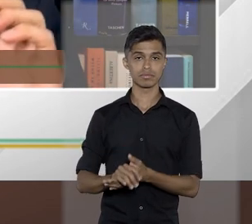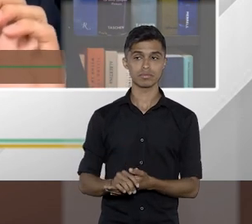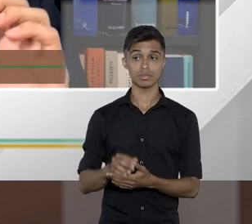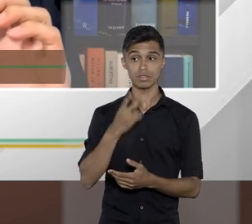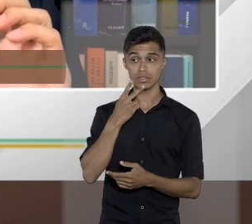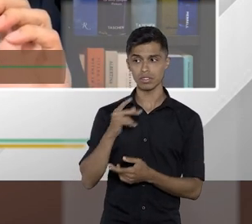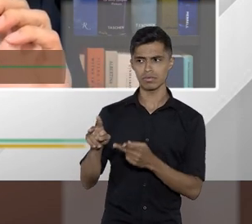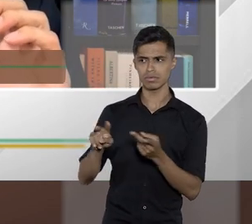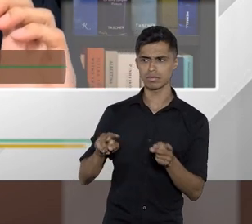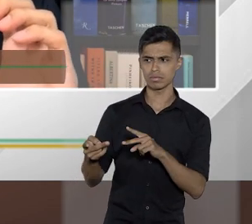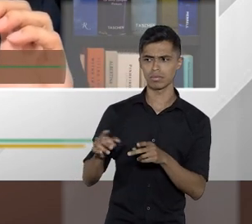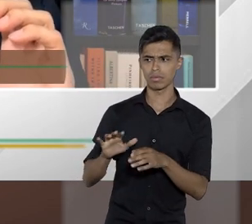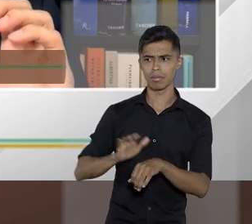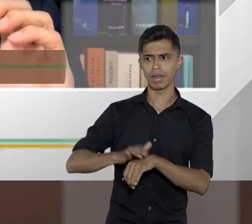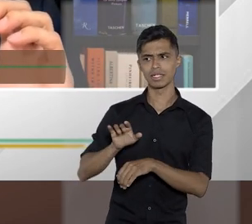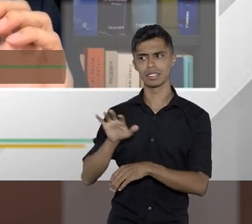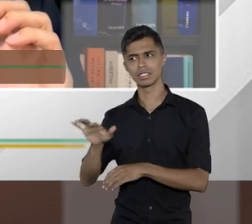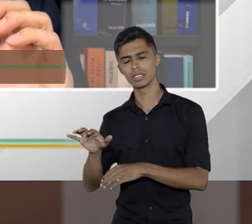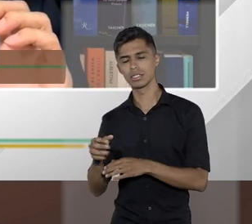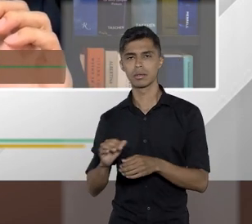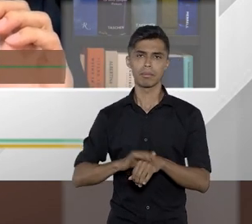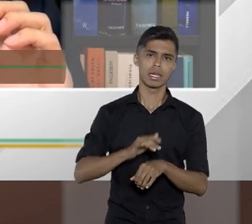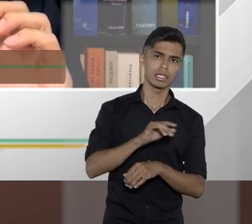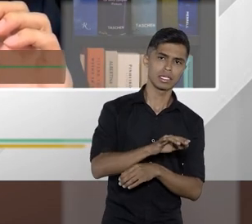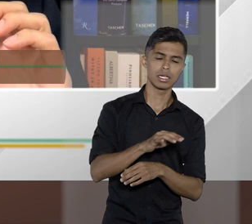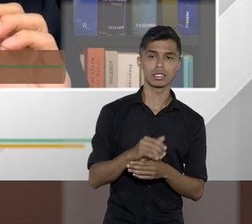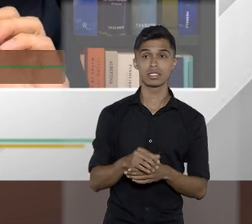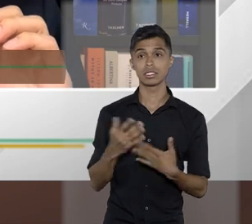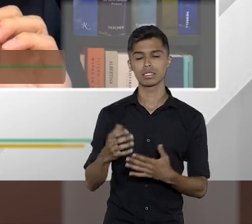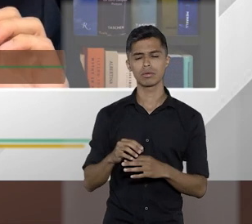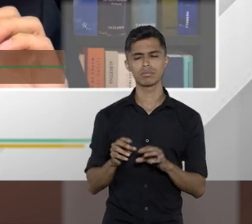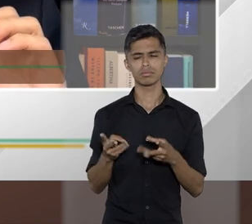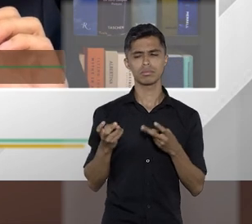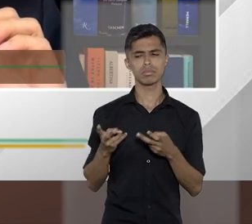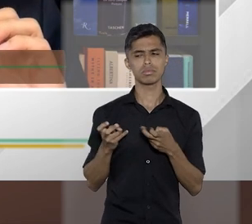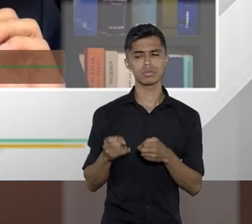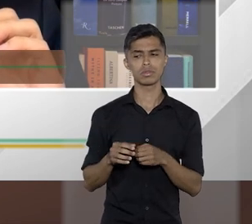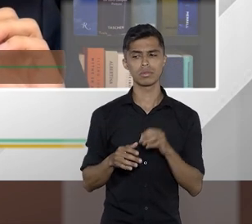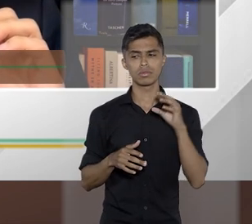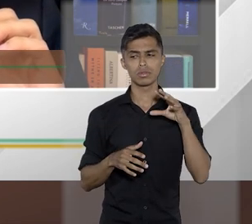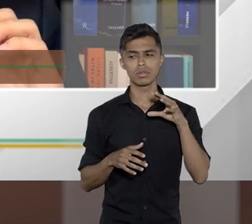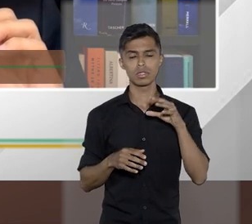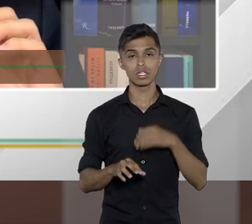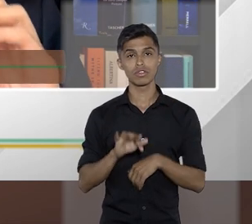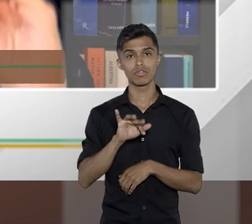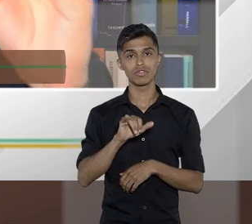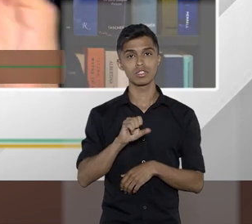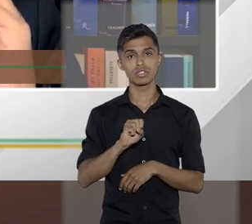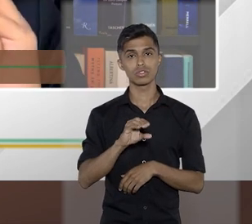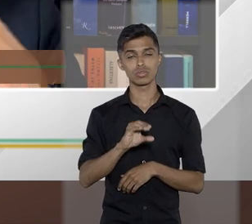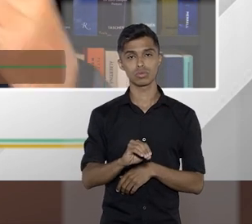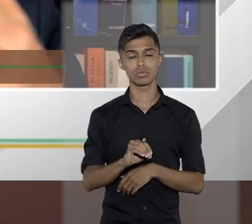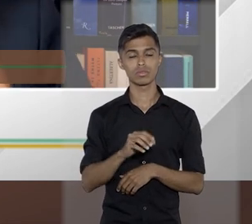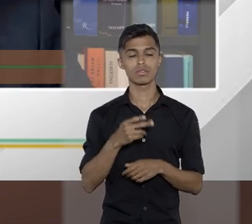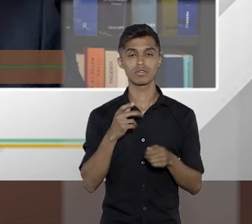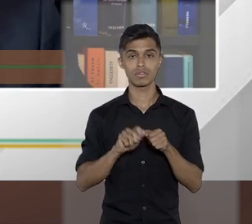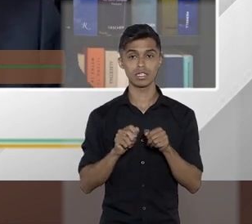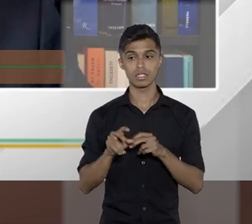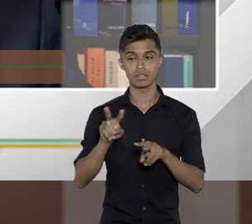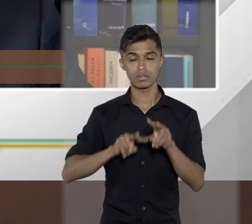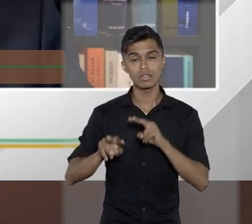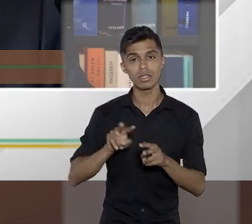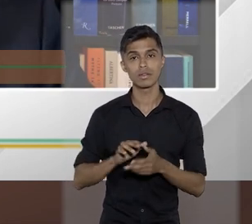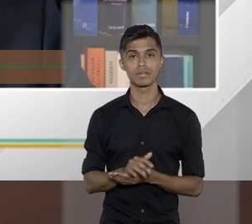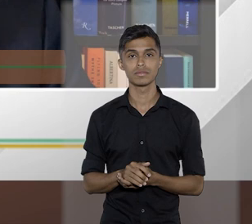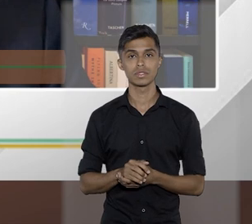movimentou mais de X então isso acende uma lâmpadazinha vermelha e o Fisco vai dar uma olhada nisso com mais atenção e a DECRED que